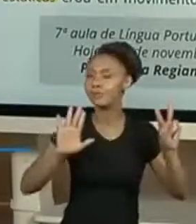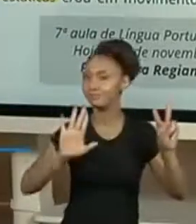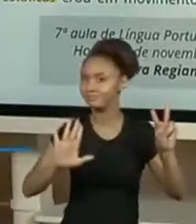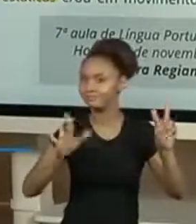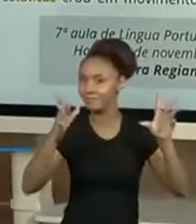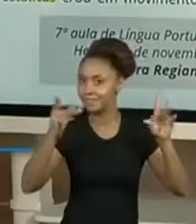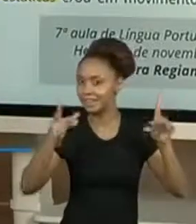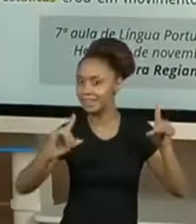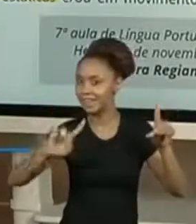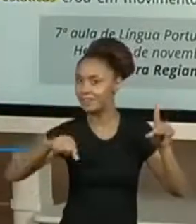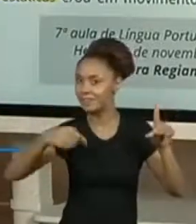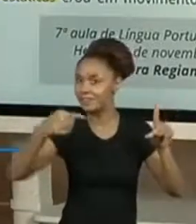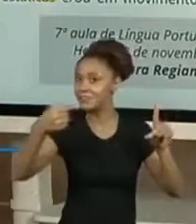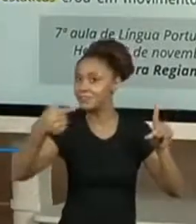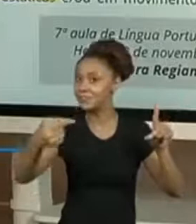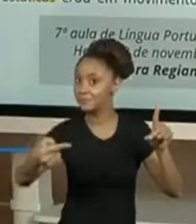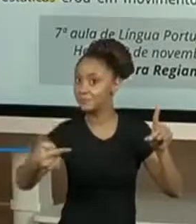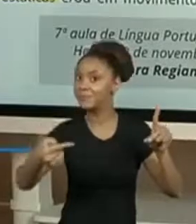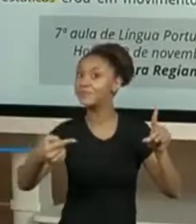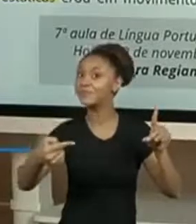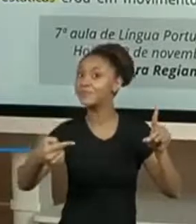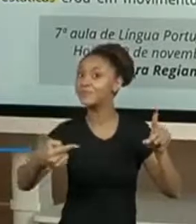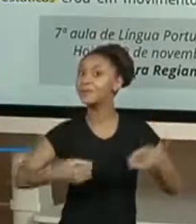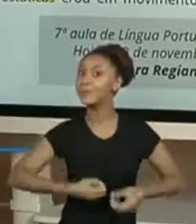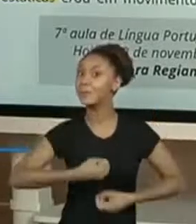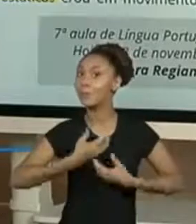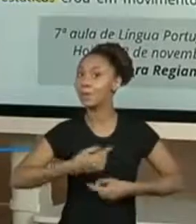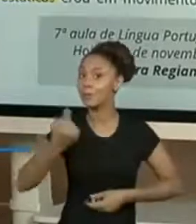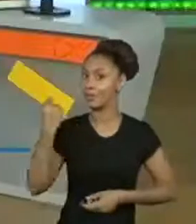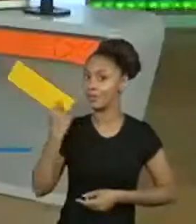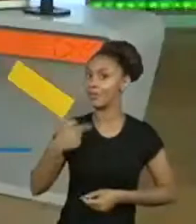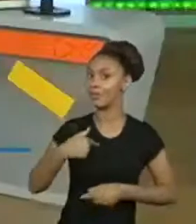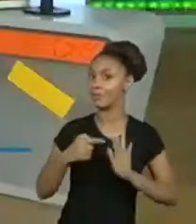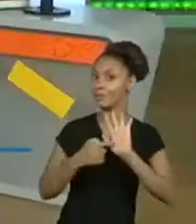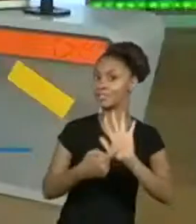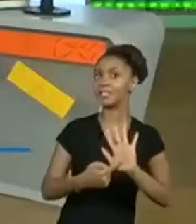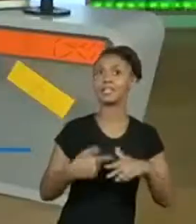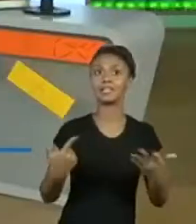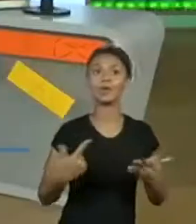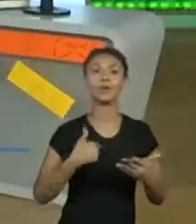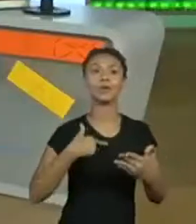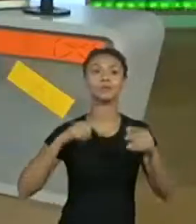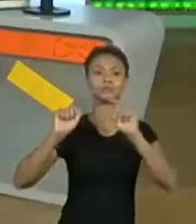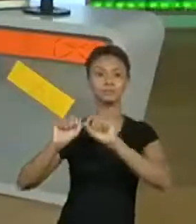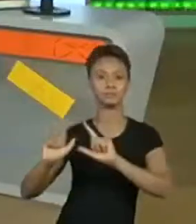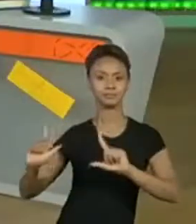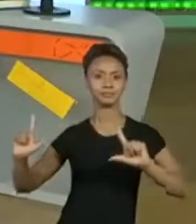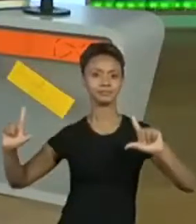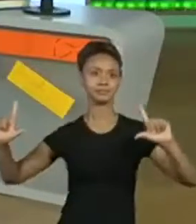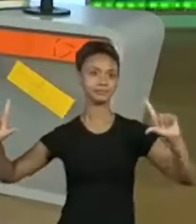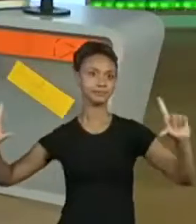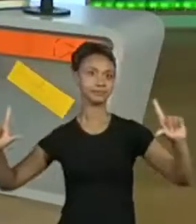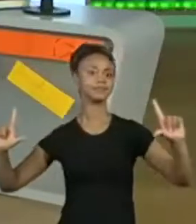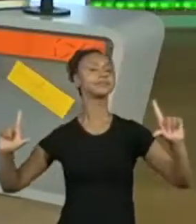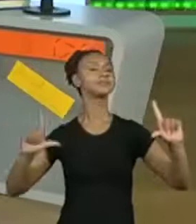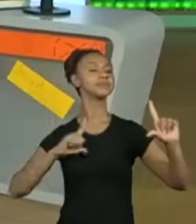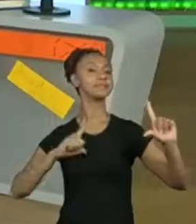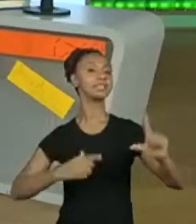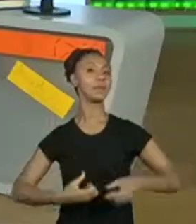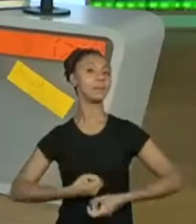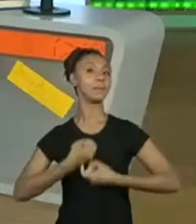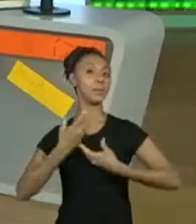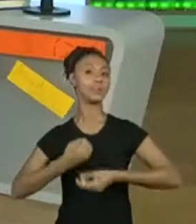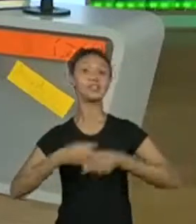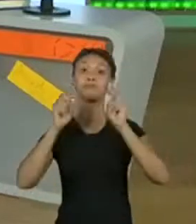vocês verão a partir do nosso poema aqui. Então, eu vou colocar uma tela com uma poesia